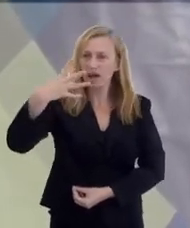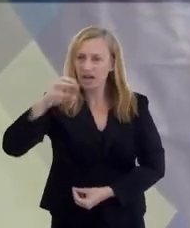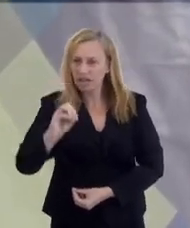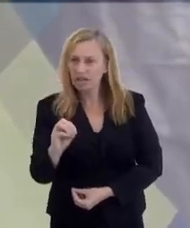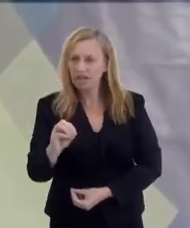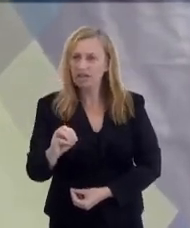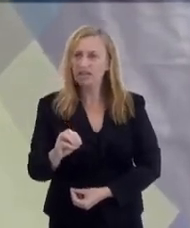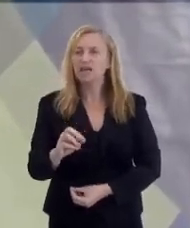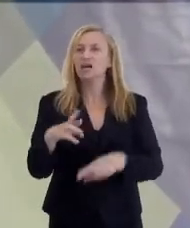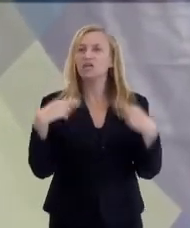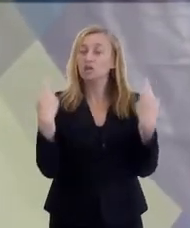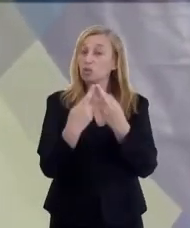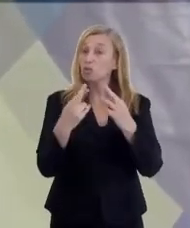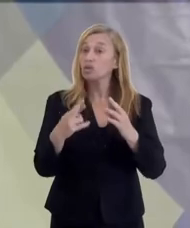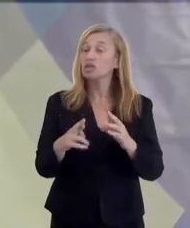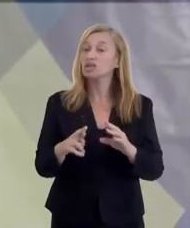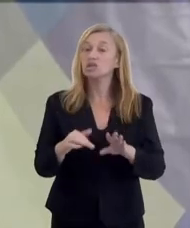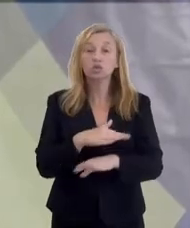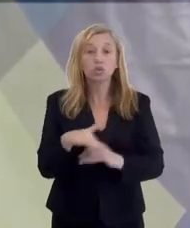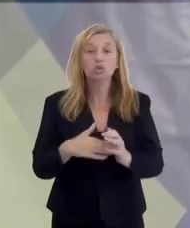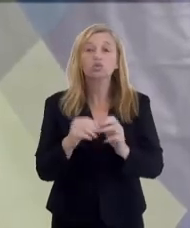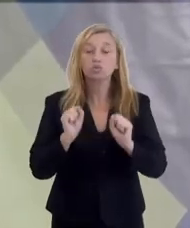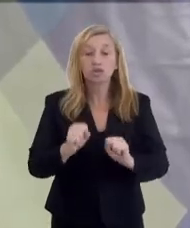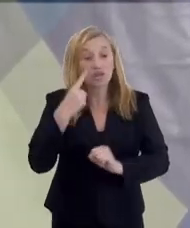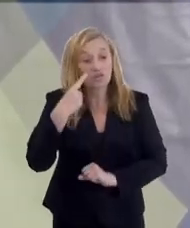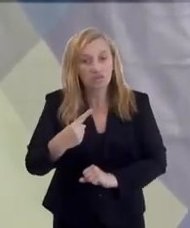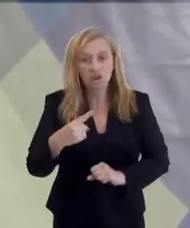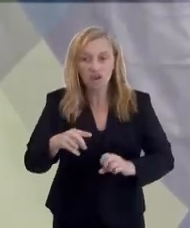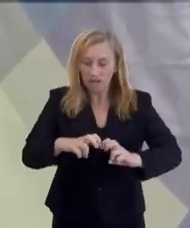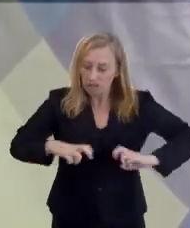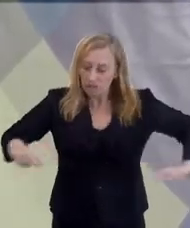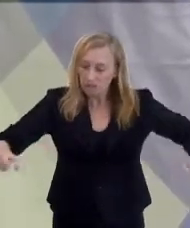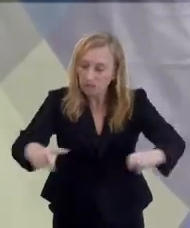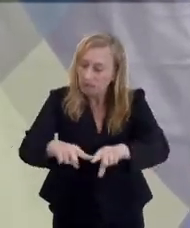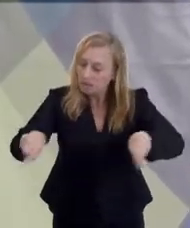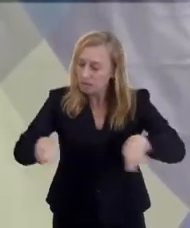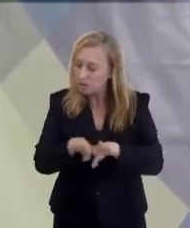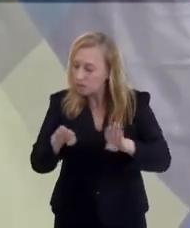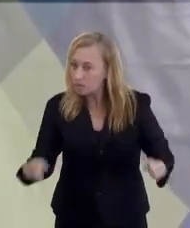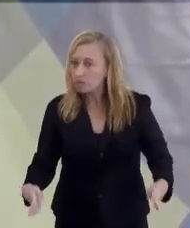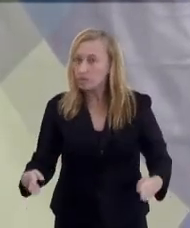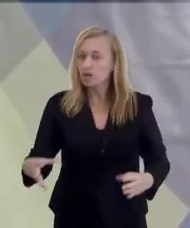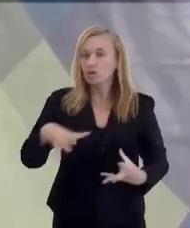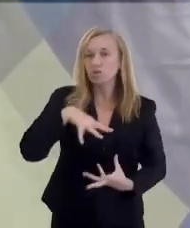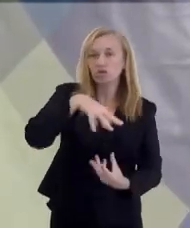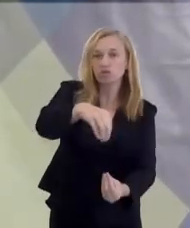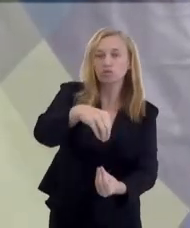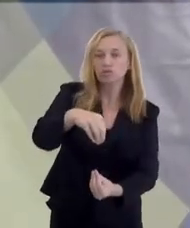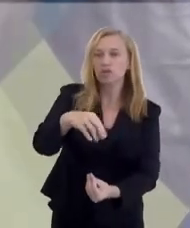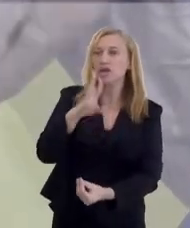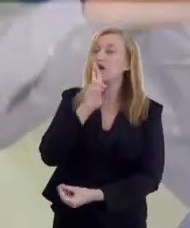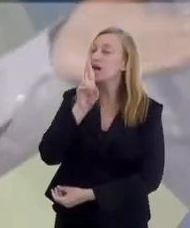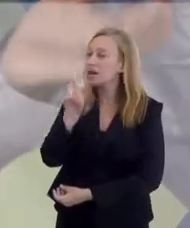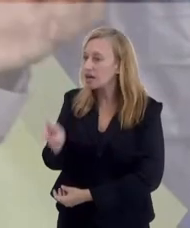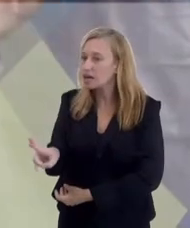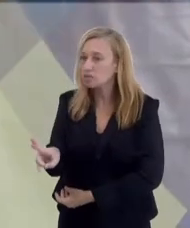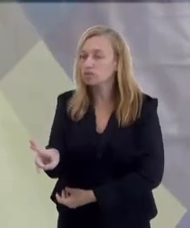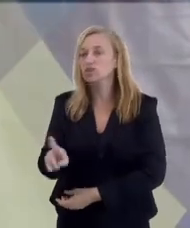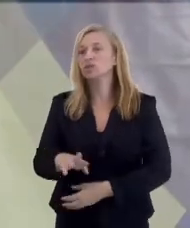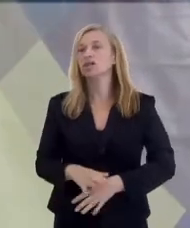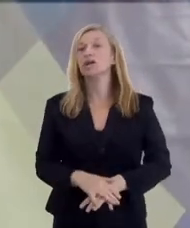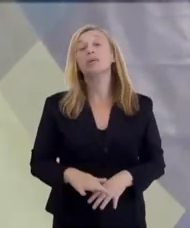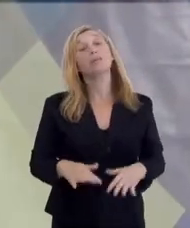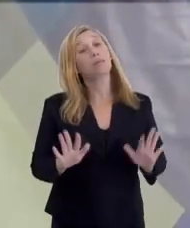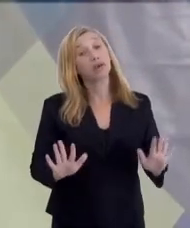manifestações mediúnicas eram públicas. Então, se sentava na mesa, todo mundo assistindo, os espíritos vinham, davam recado.